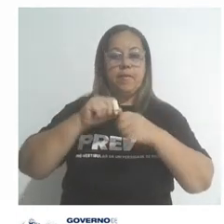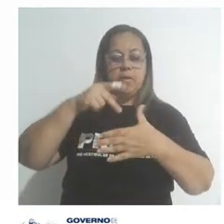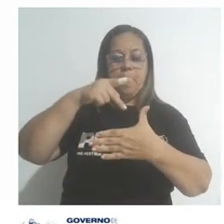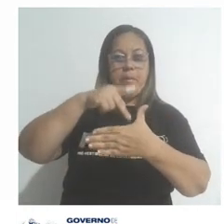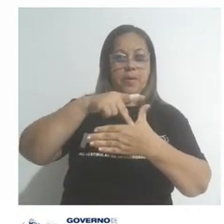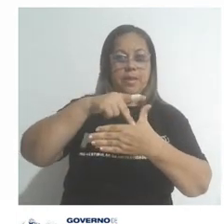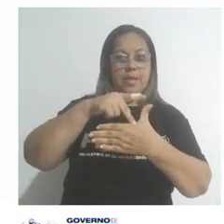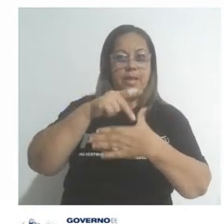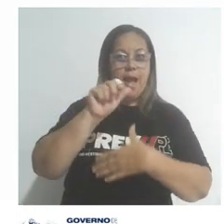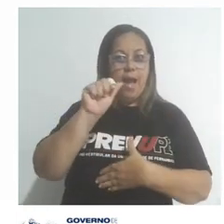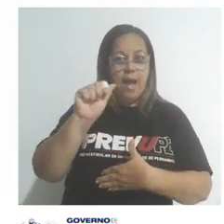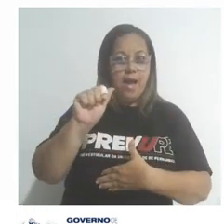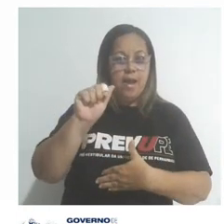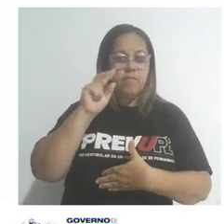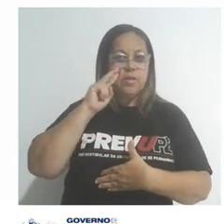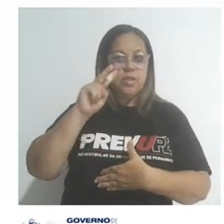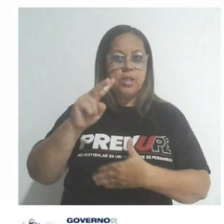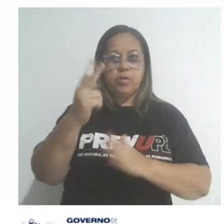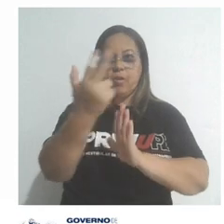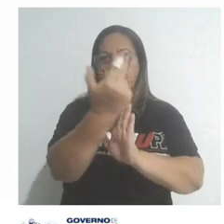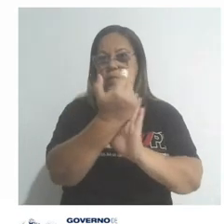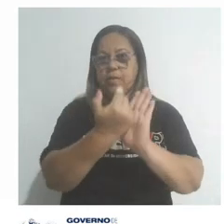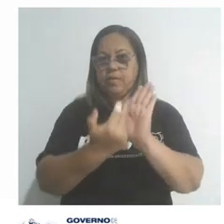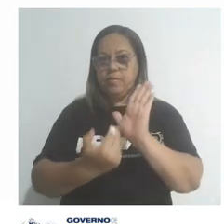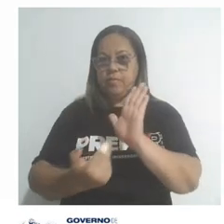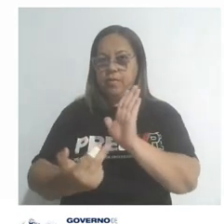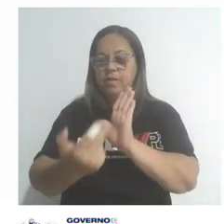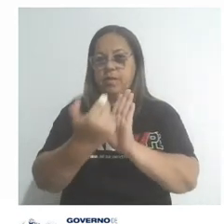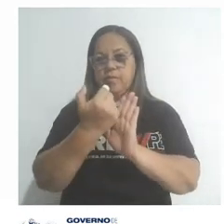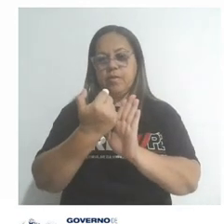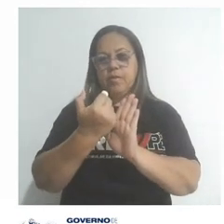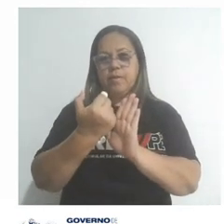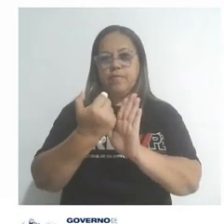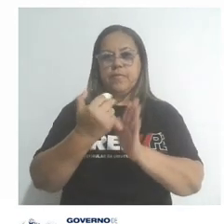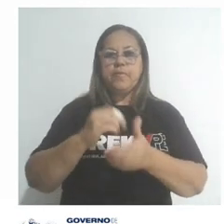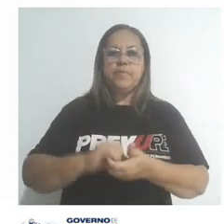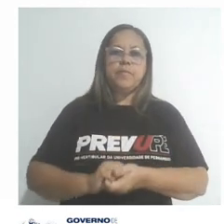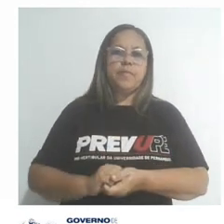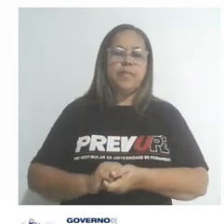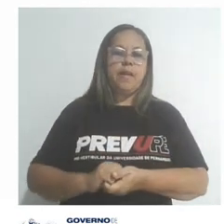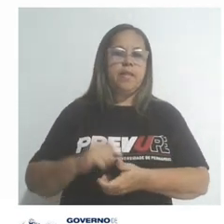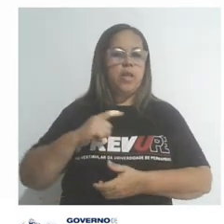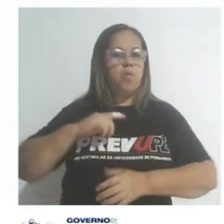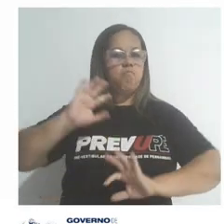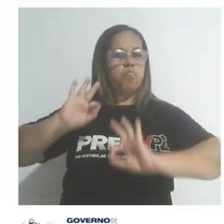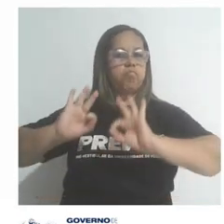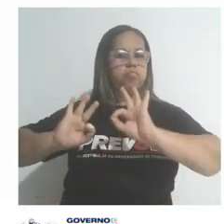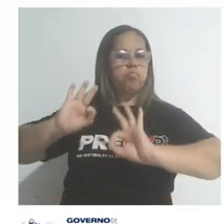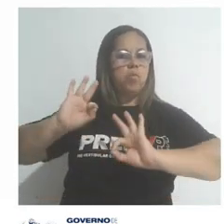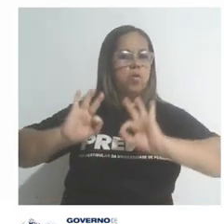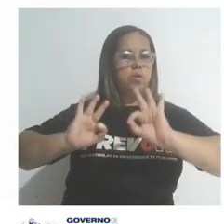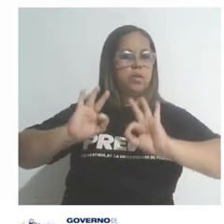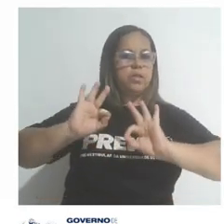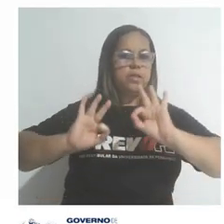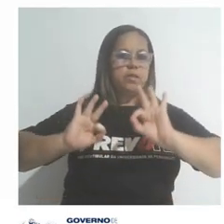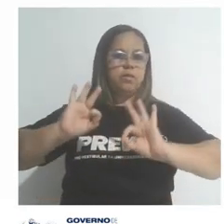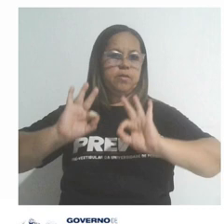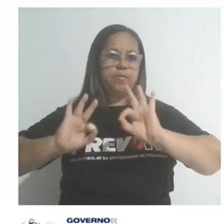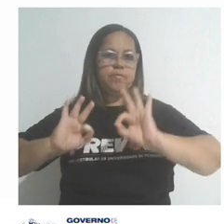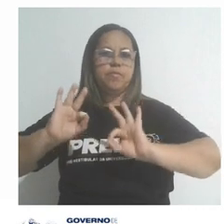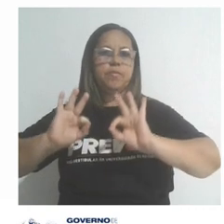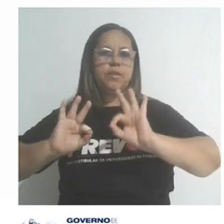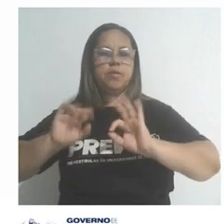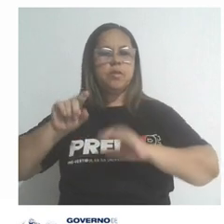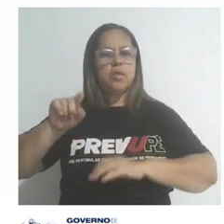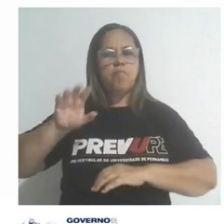A, como vocês estão vendo aqui no esquema, que é específica para uma região do corpo, eu tenho uma organização desses chamados exons,